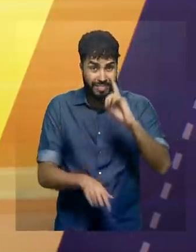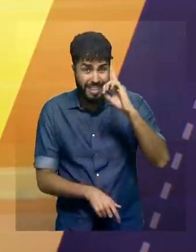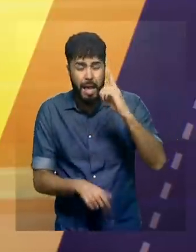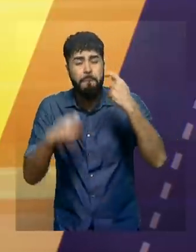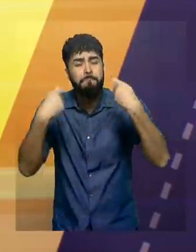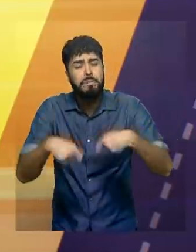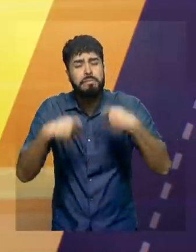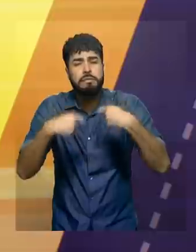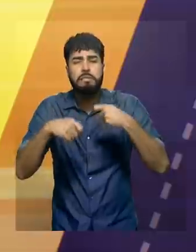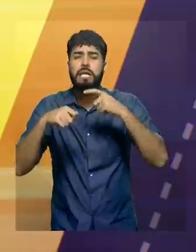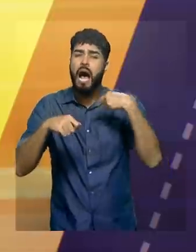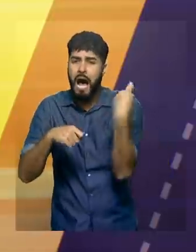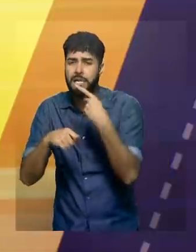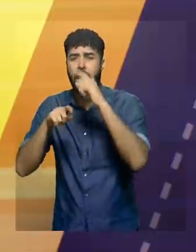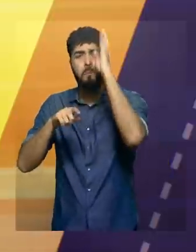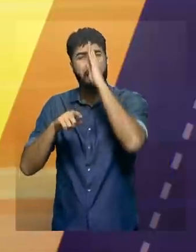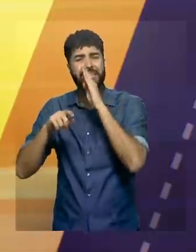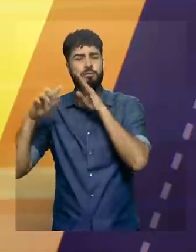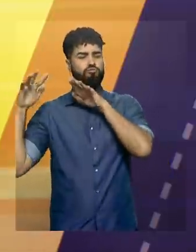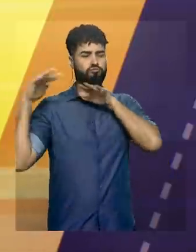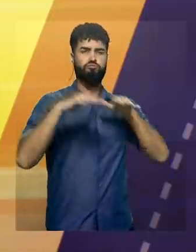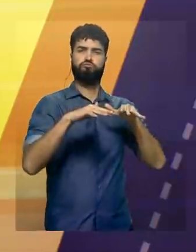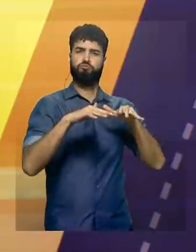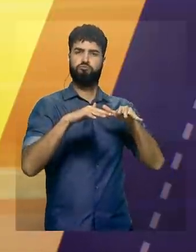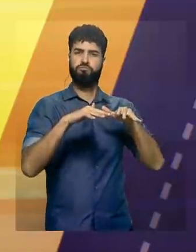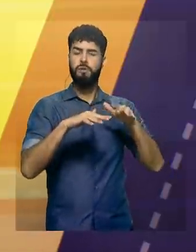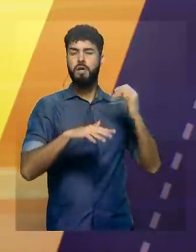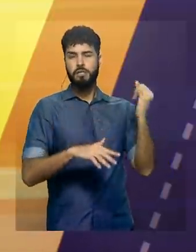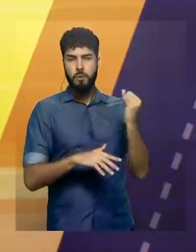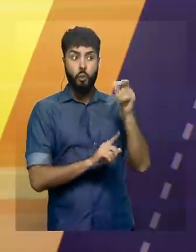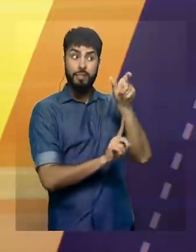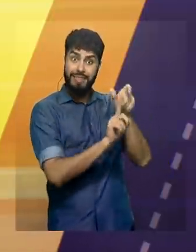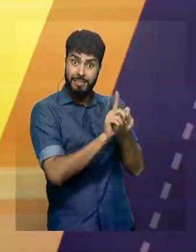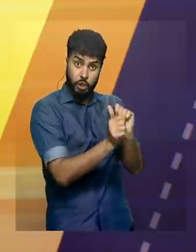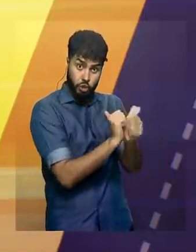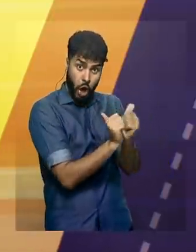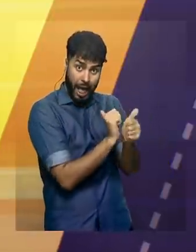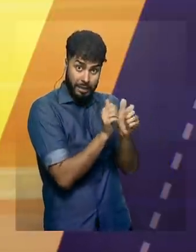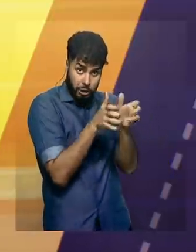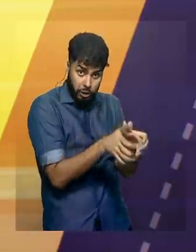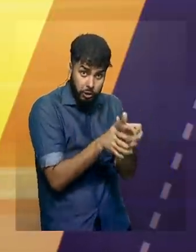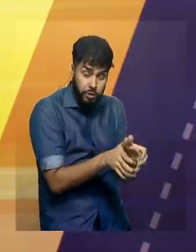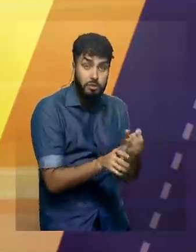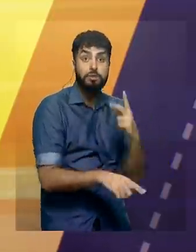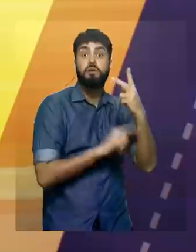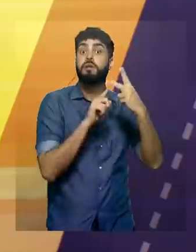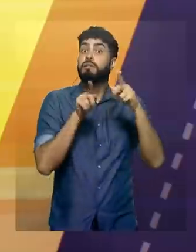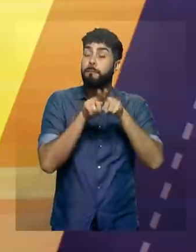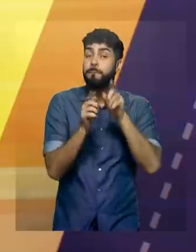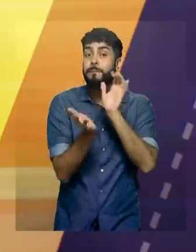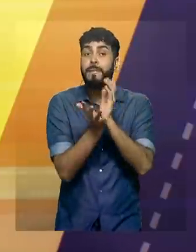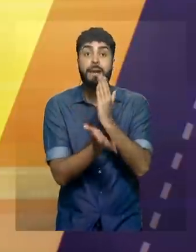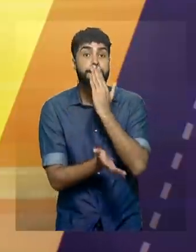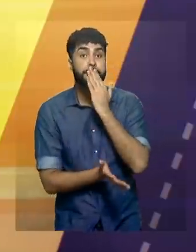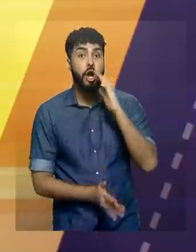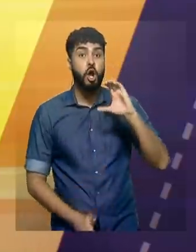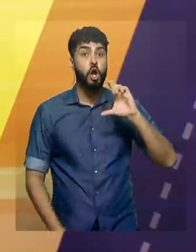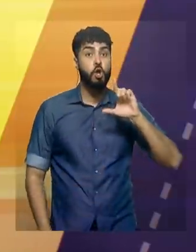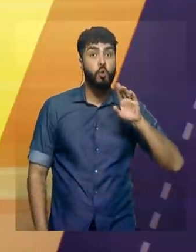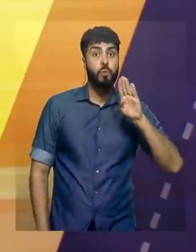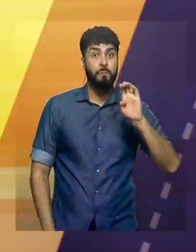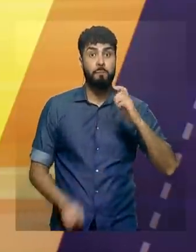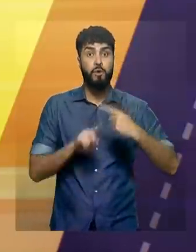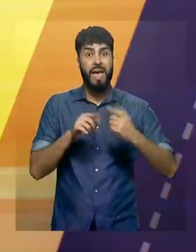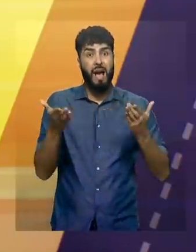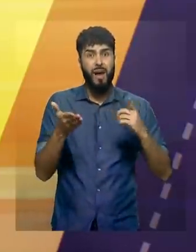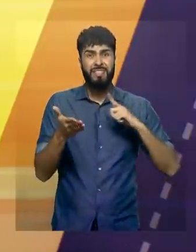E tão importante para o jogador, é também importante para os clubes que hoje vivem uma